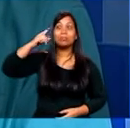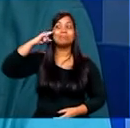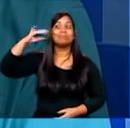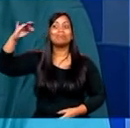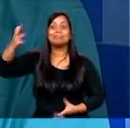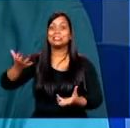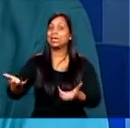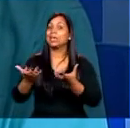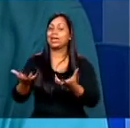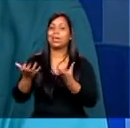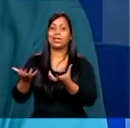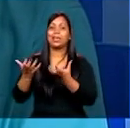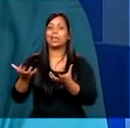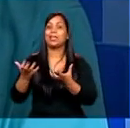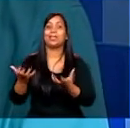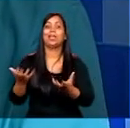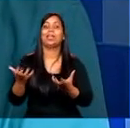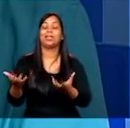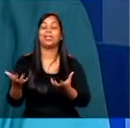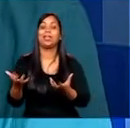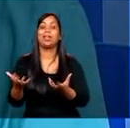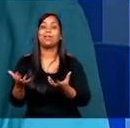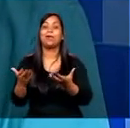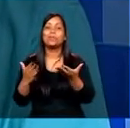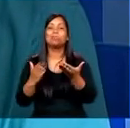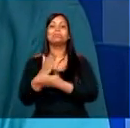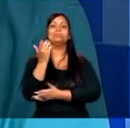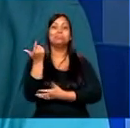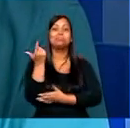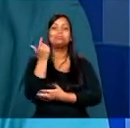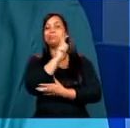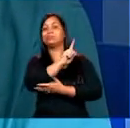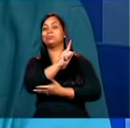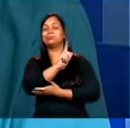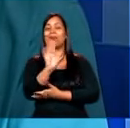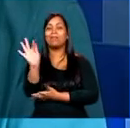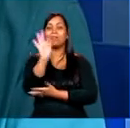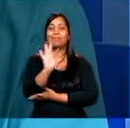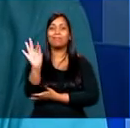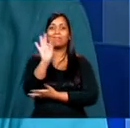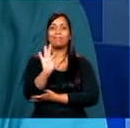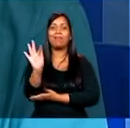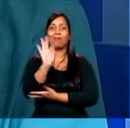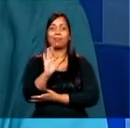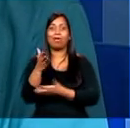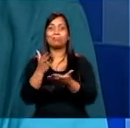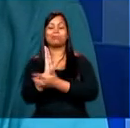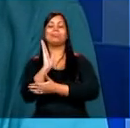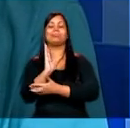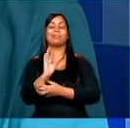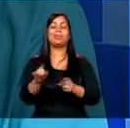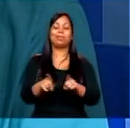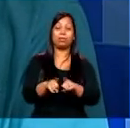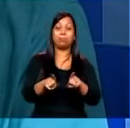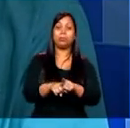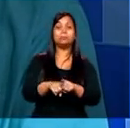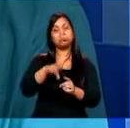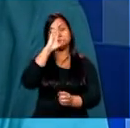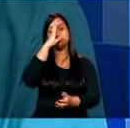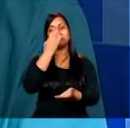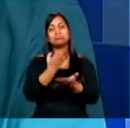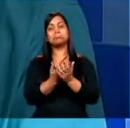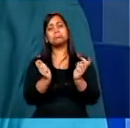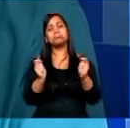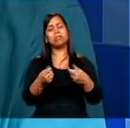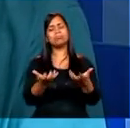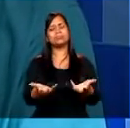como sonho de realização pessoal, né? Um sonho, uma realização pessoal e de acreditar